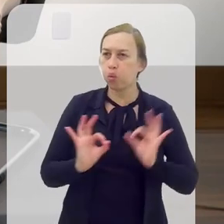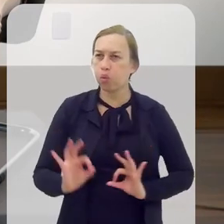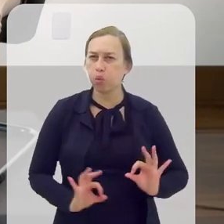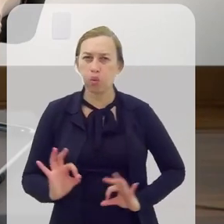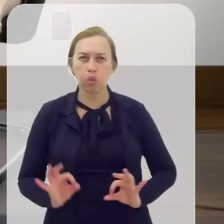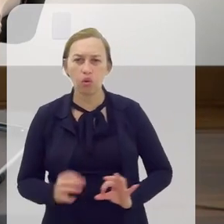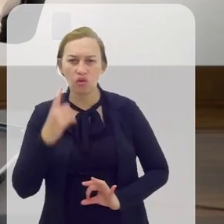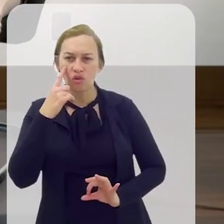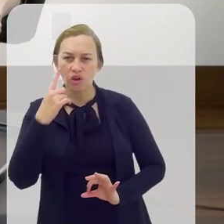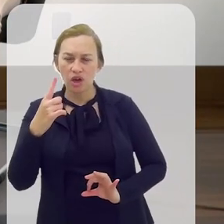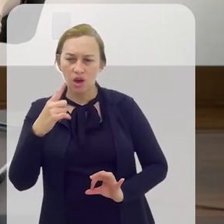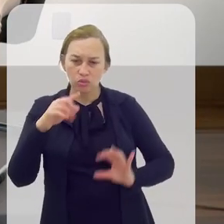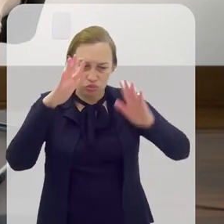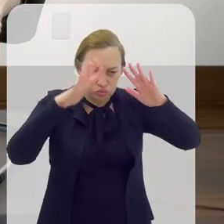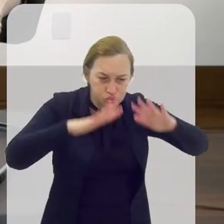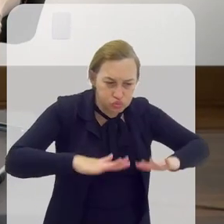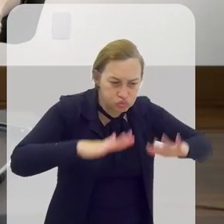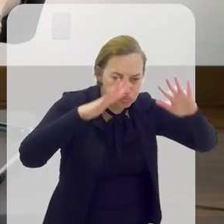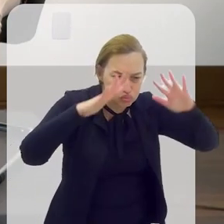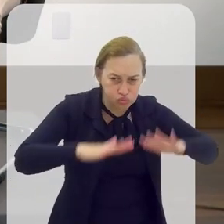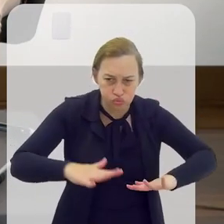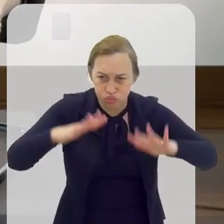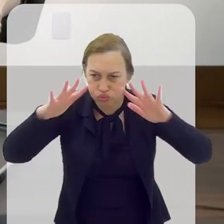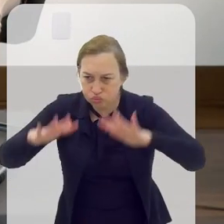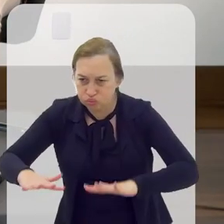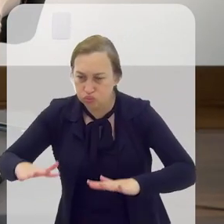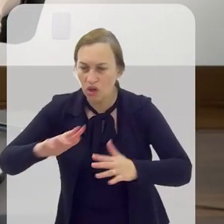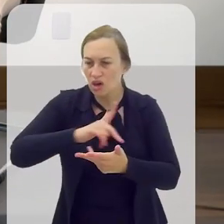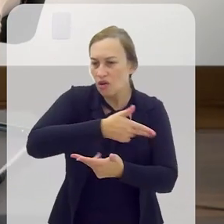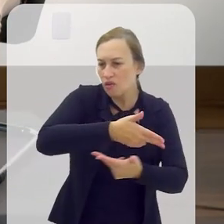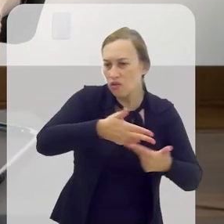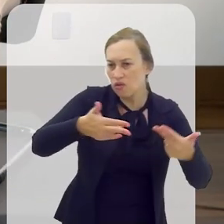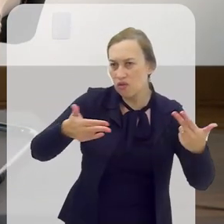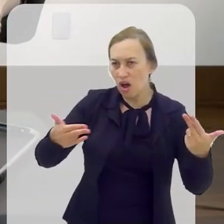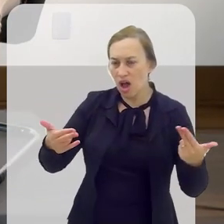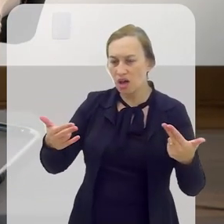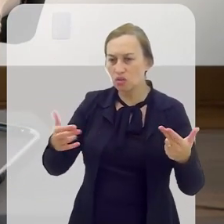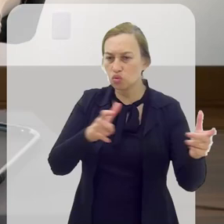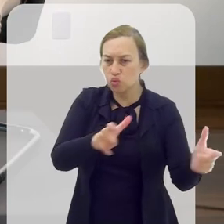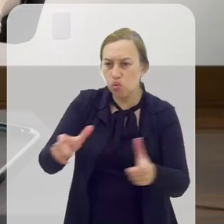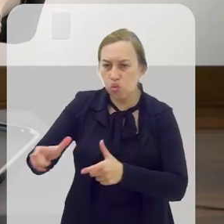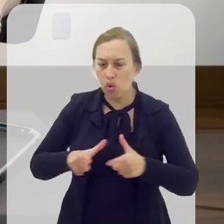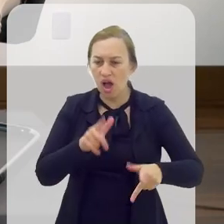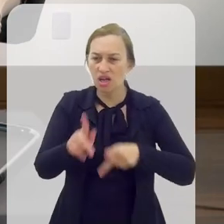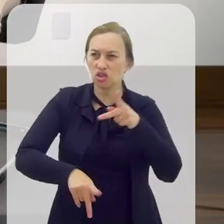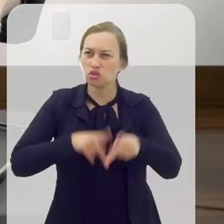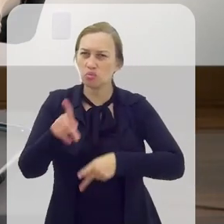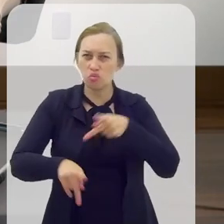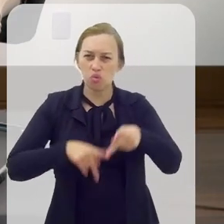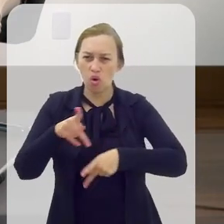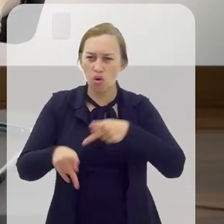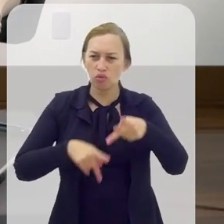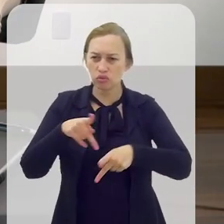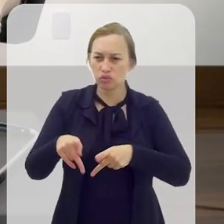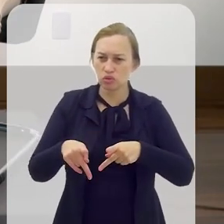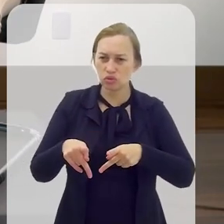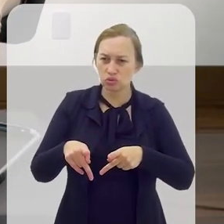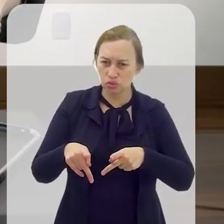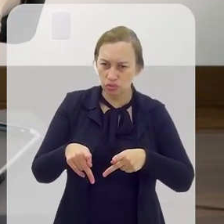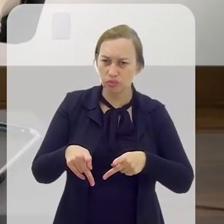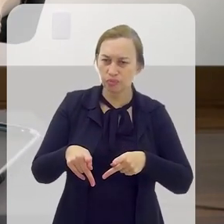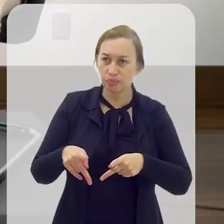a gente vê a onça sendo cultuada em diversas outras cosmogonias ameríndias que ligam